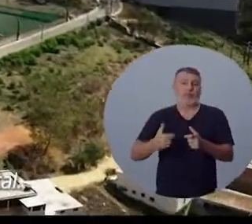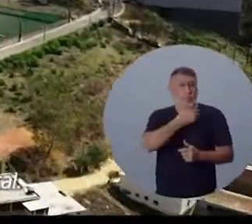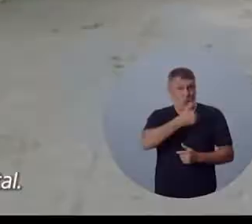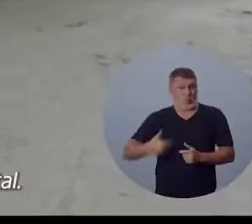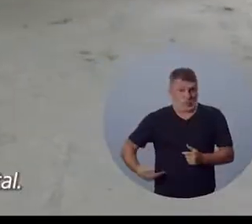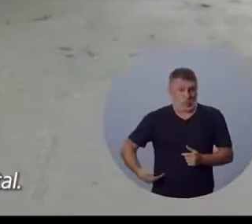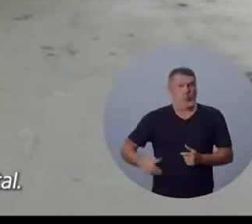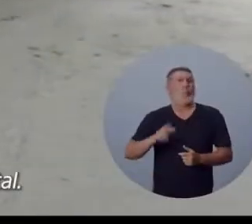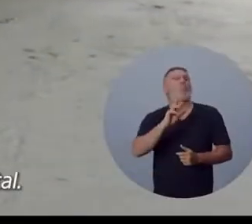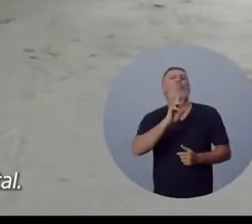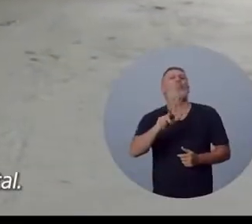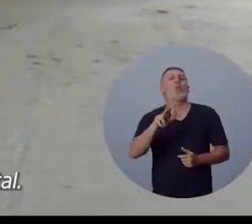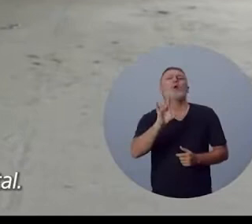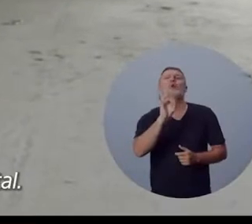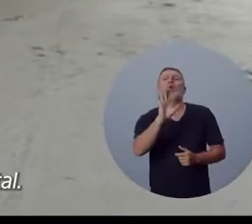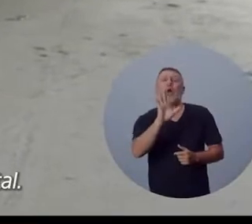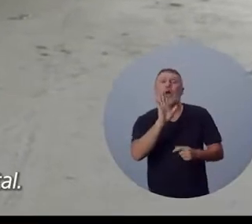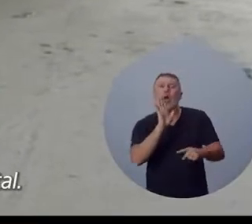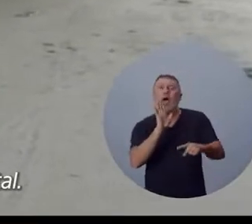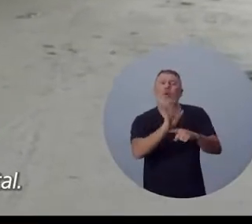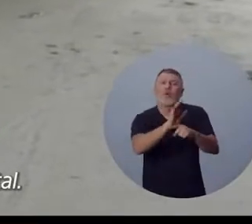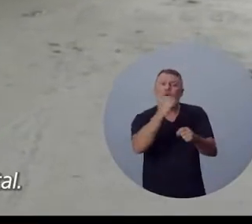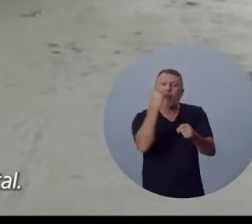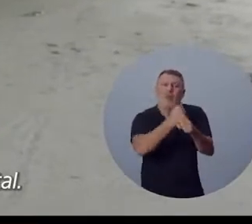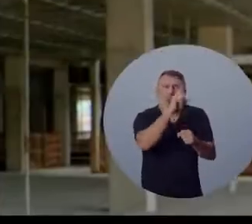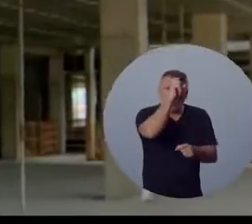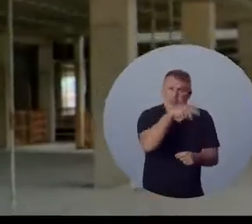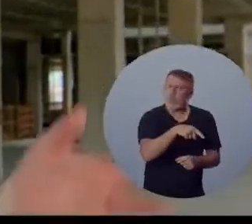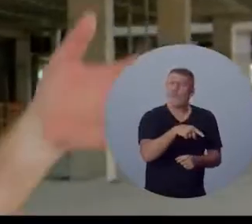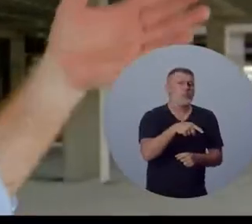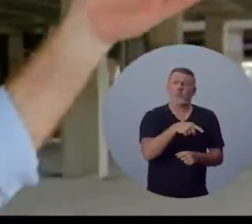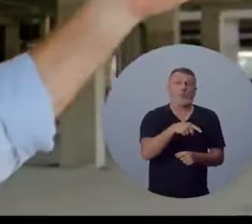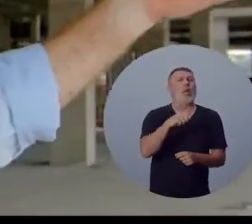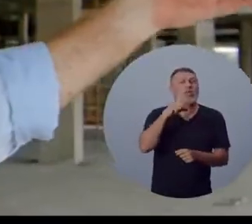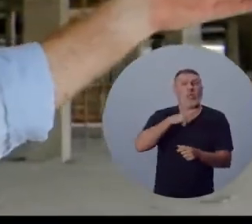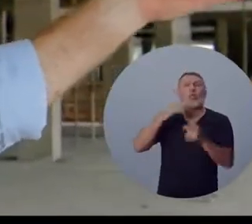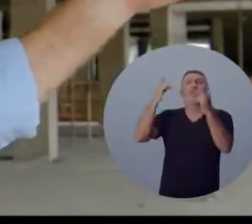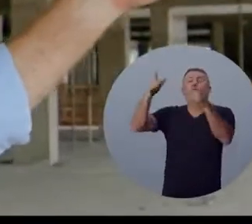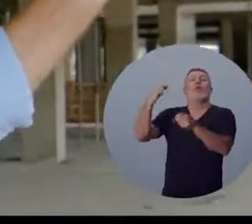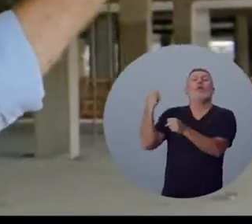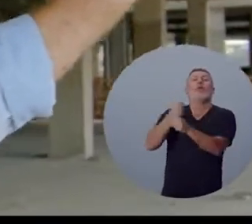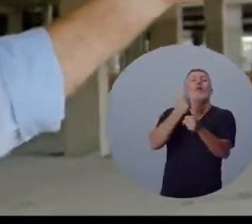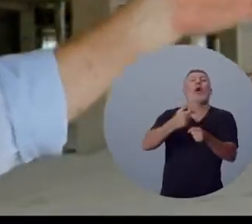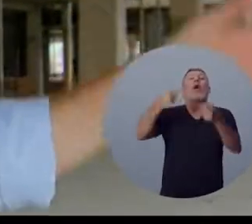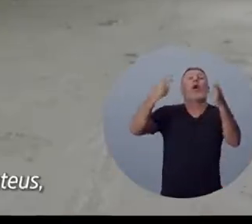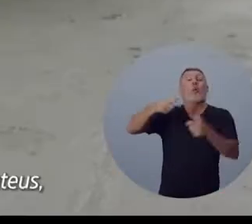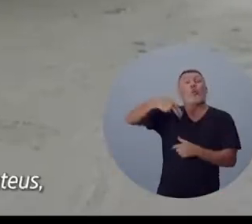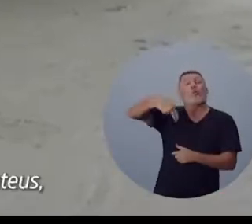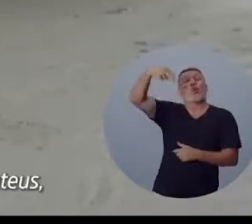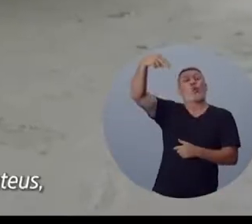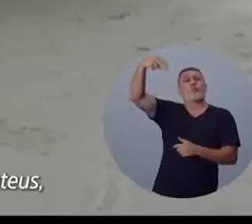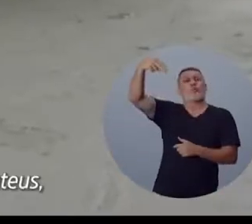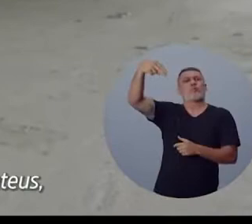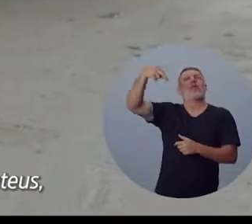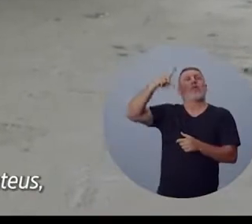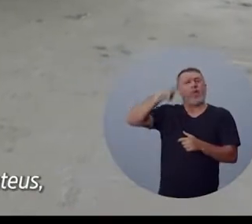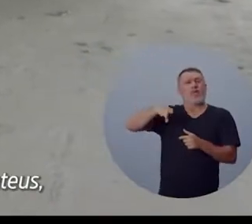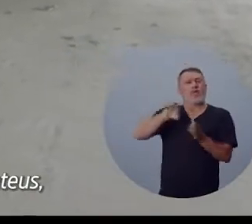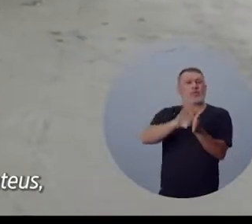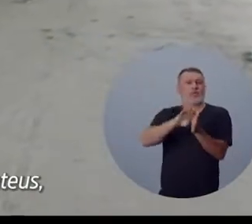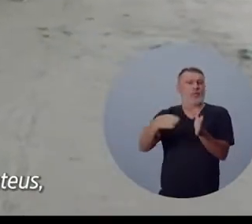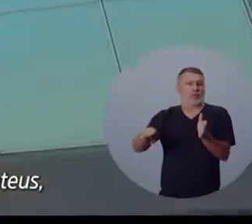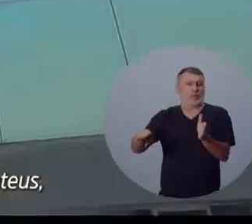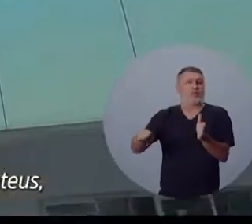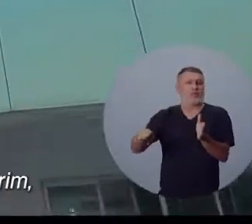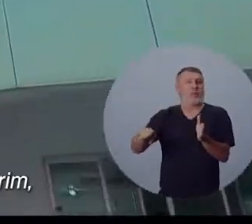O nosso governo não está fazendo só este hospital. Nós estamos agora iniciando um complexo de saúde do norte do estado do Espírito